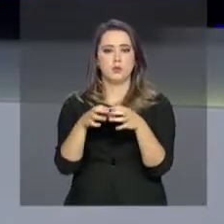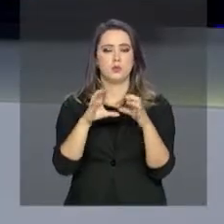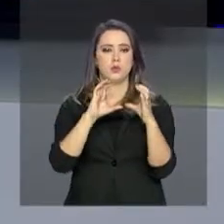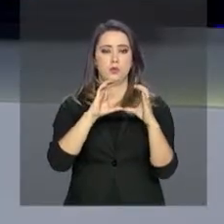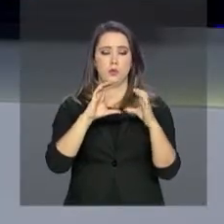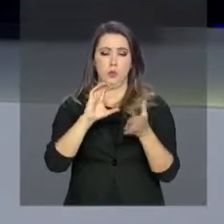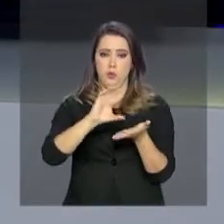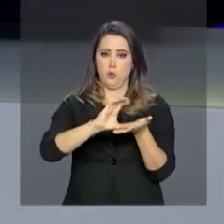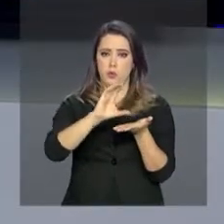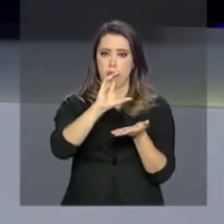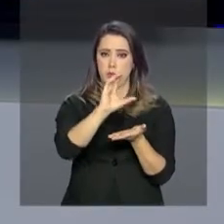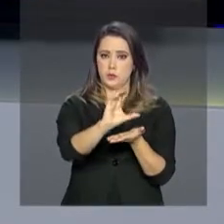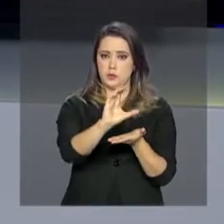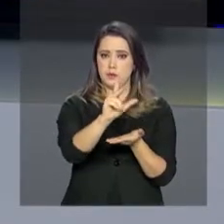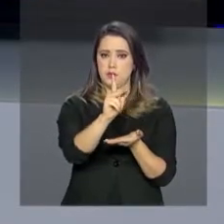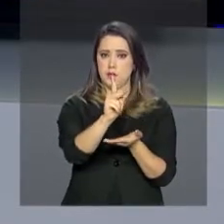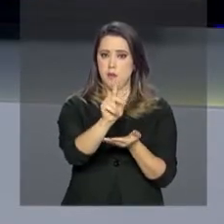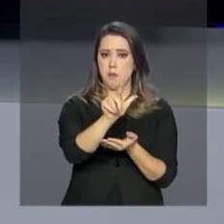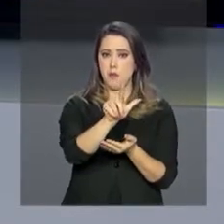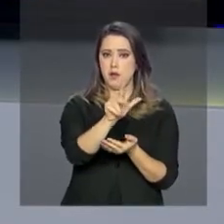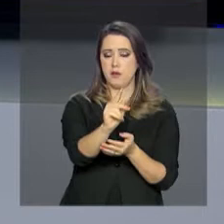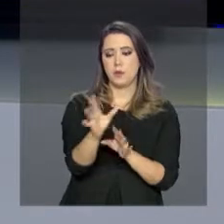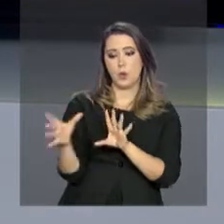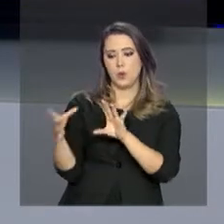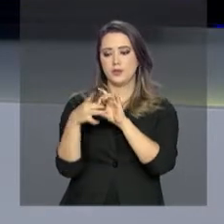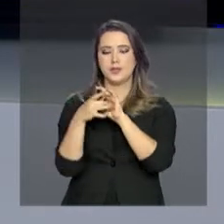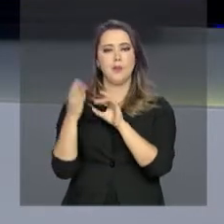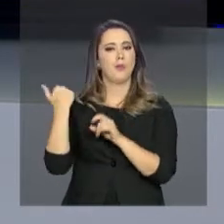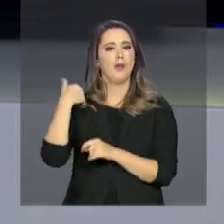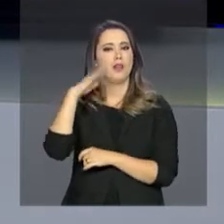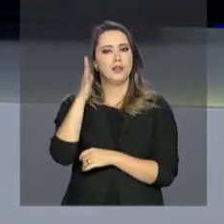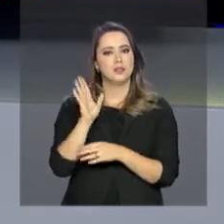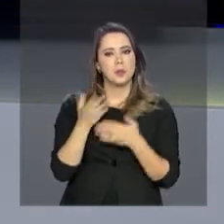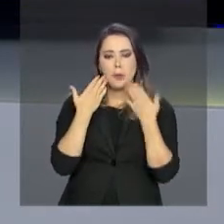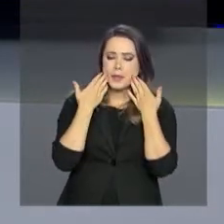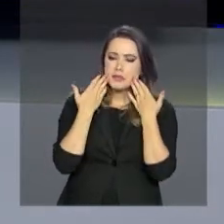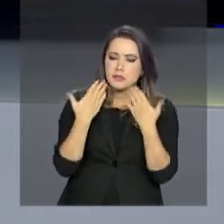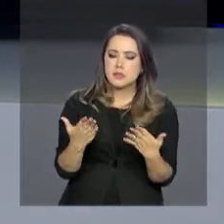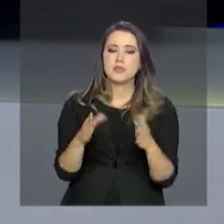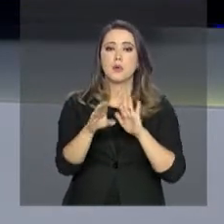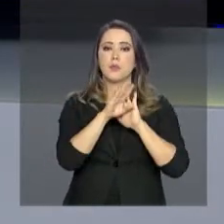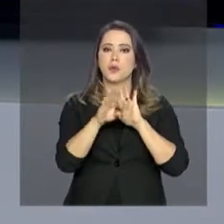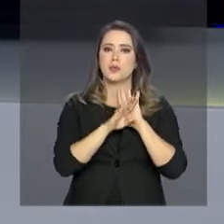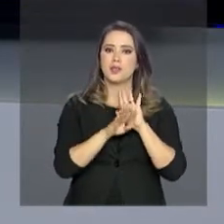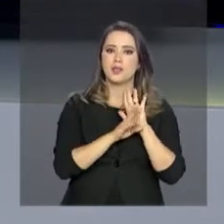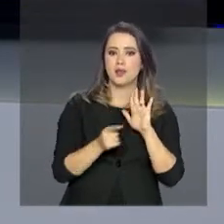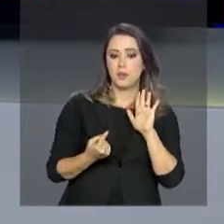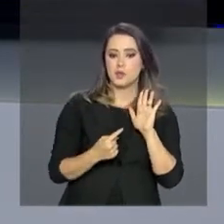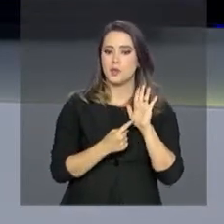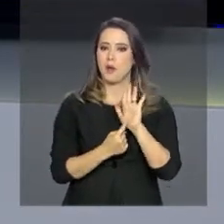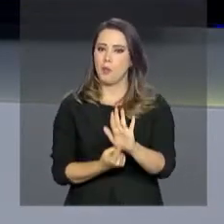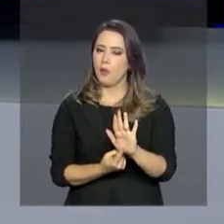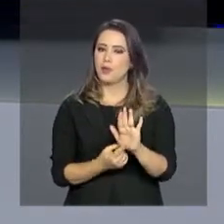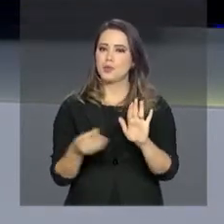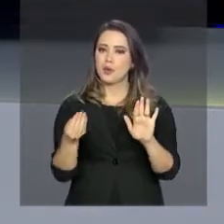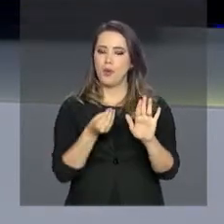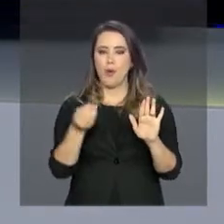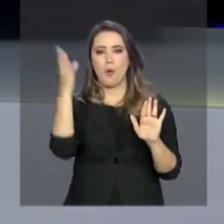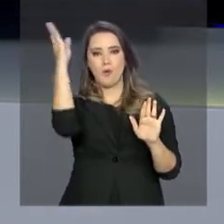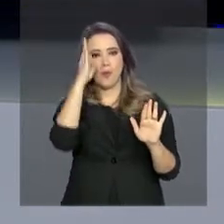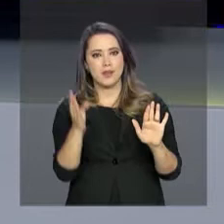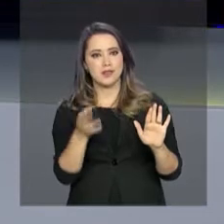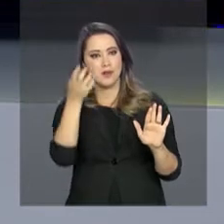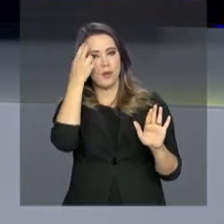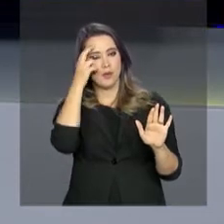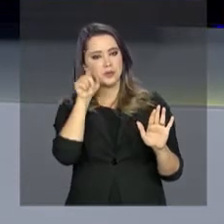é aprofundar os laços entre os países que falam português a partir da exibição de programas que revelam a diversidade do Brasil e a